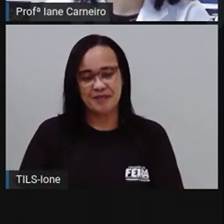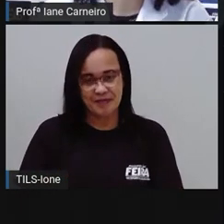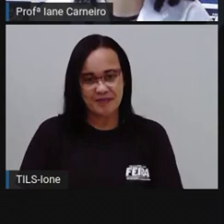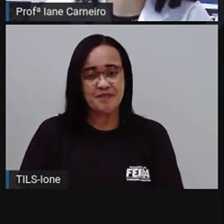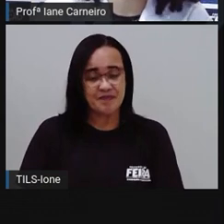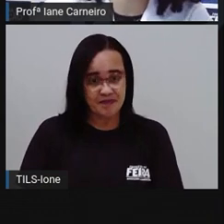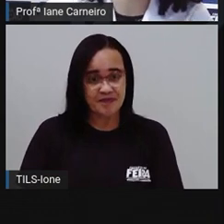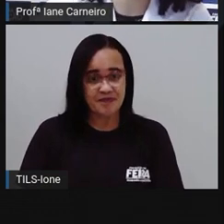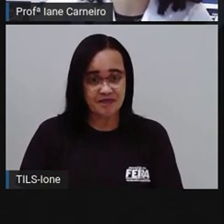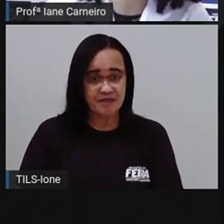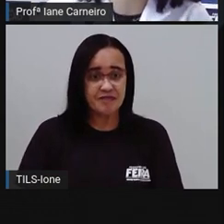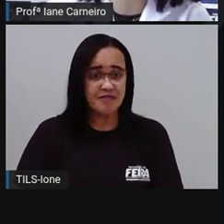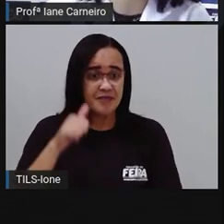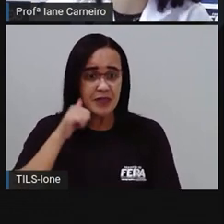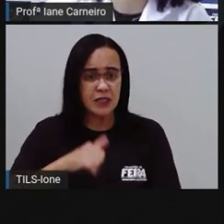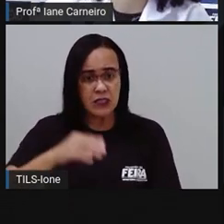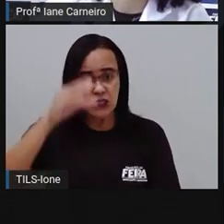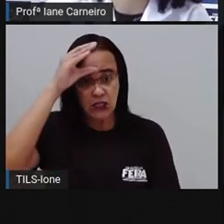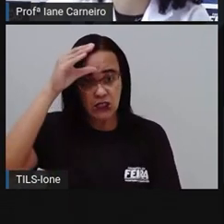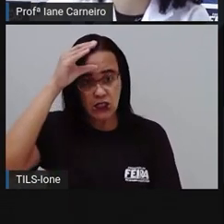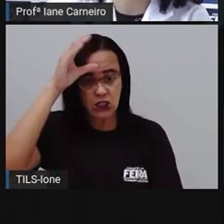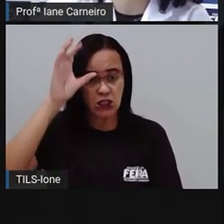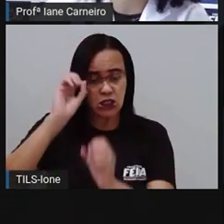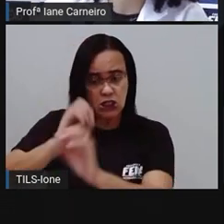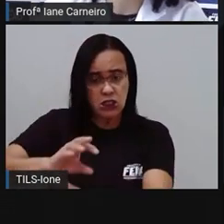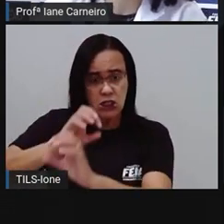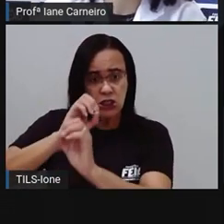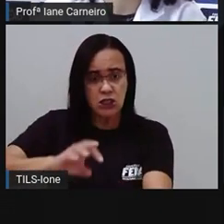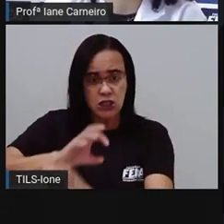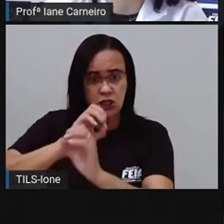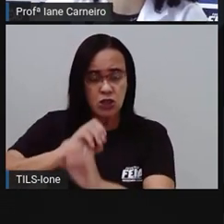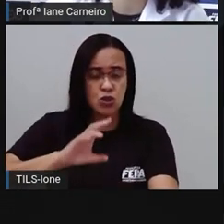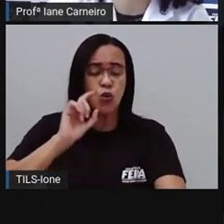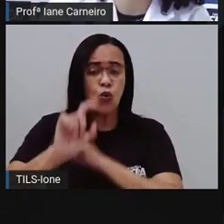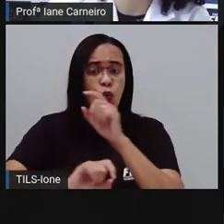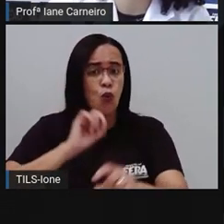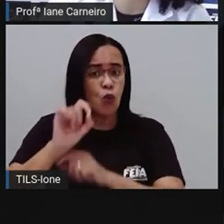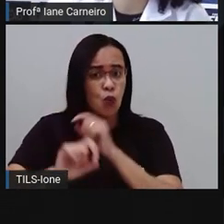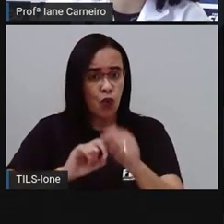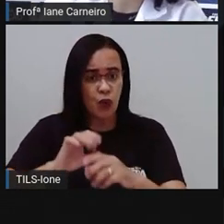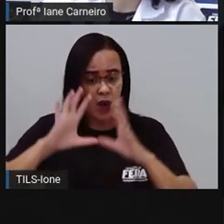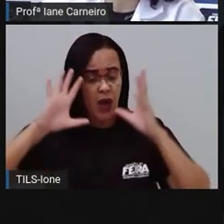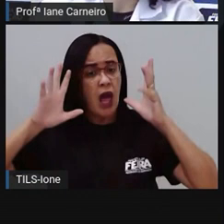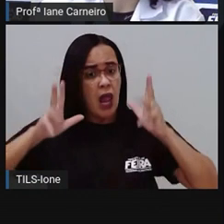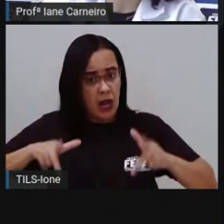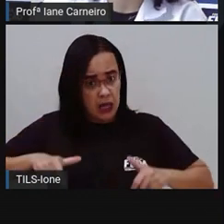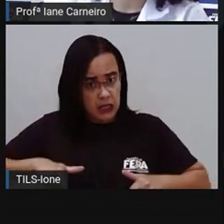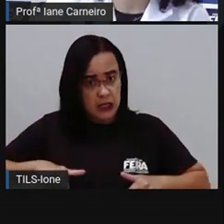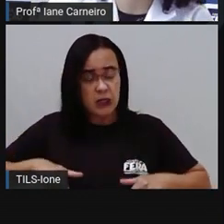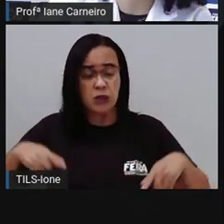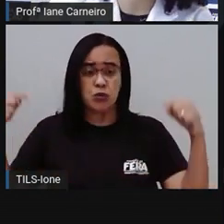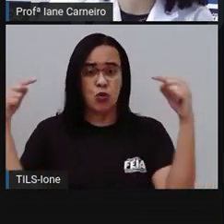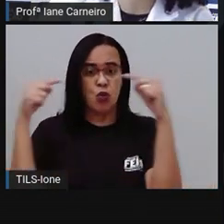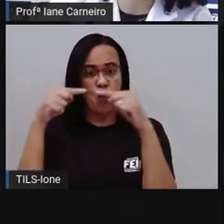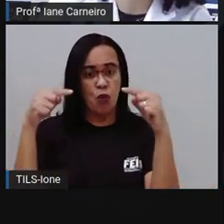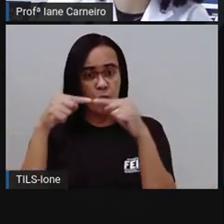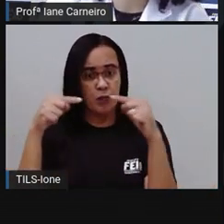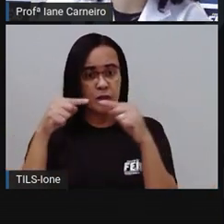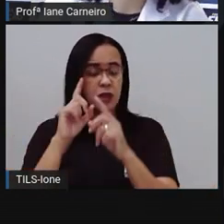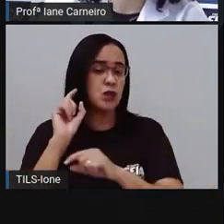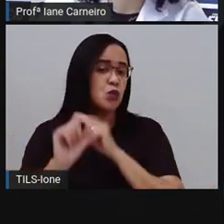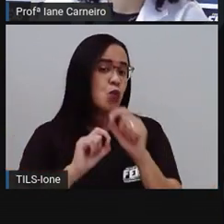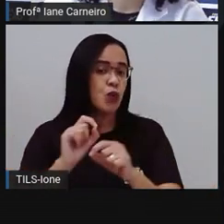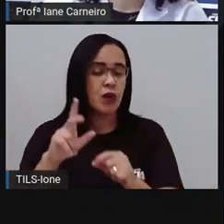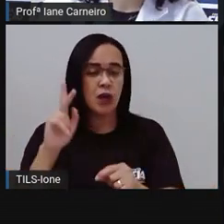A tia Lili ensinou para as crianças que estar limpinho faz parte do que chamamos de higiene e que ela é muito